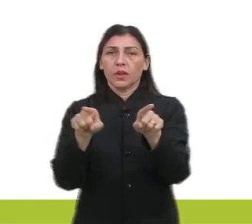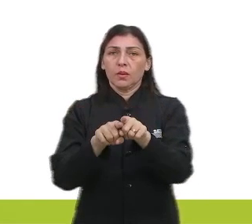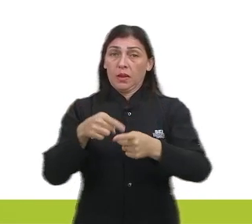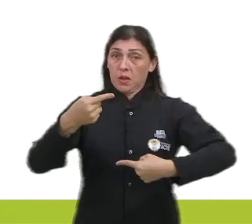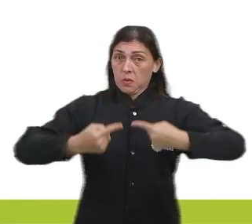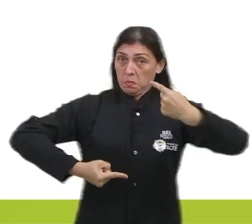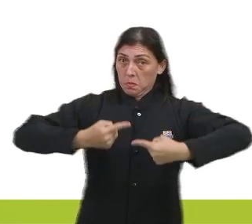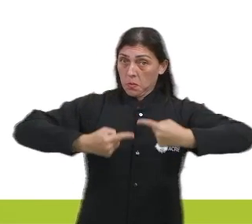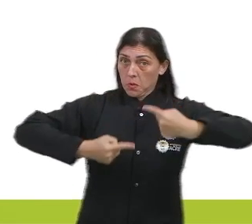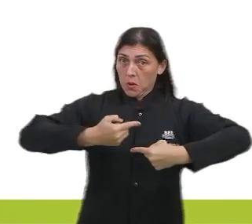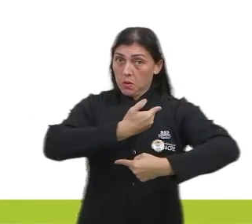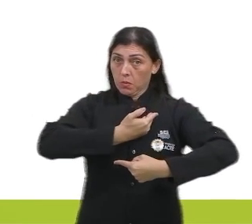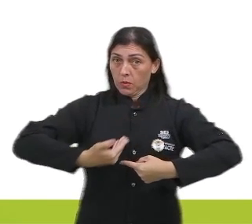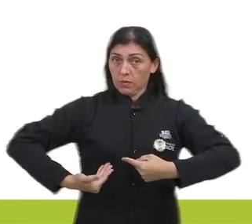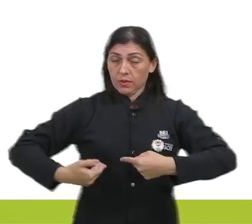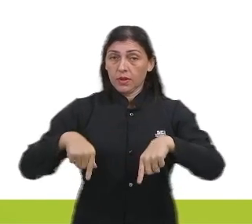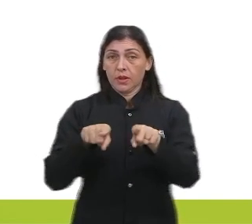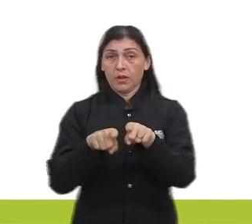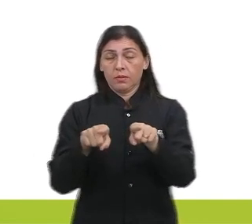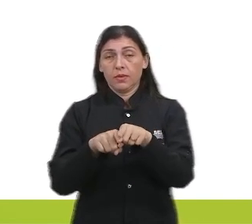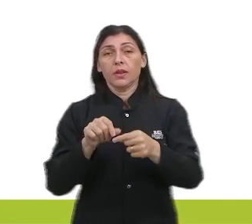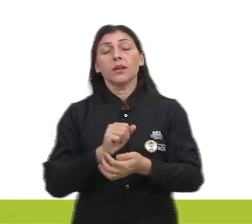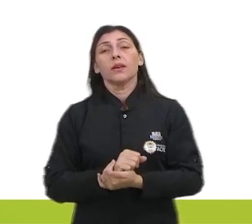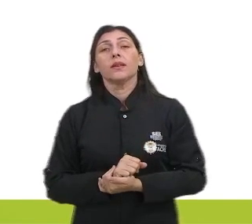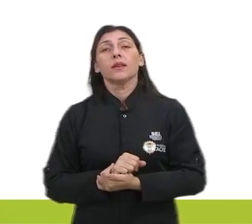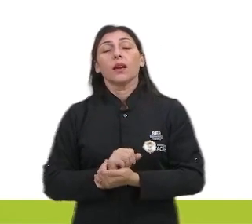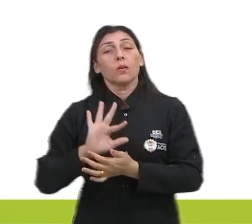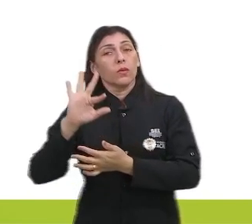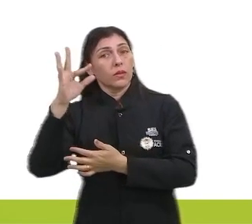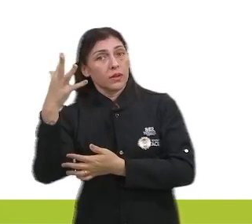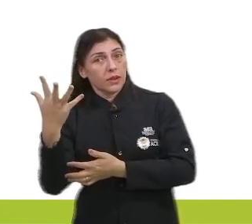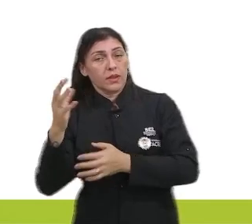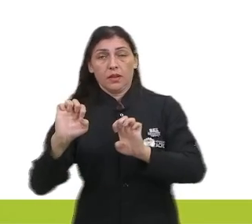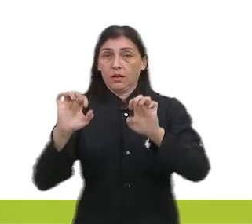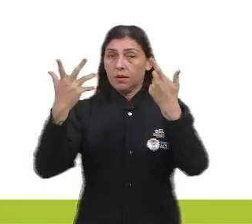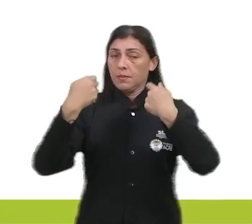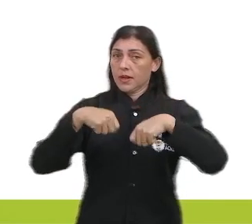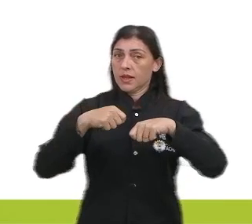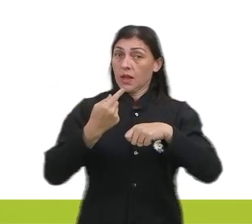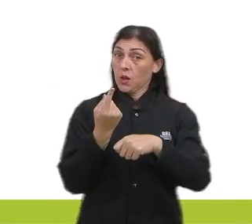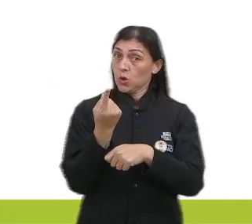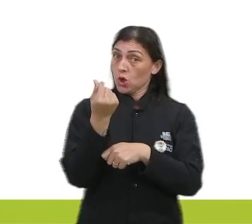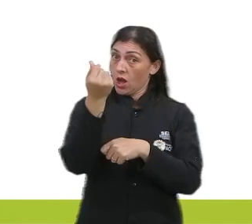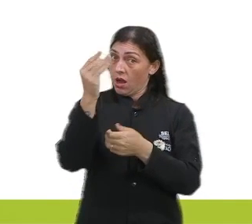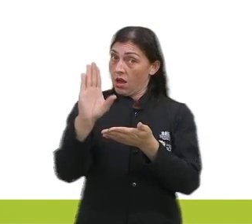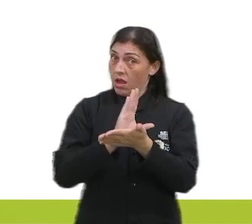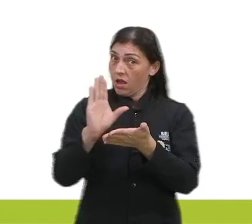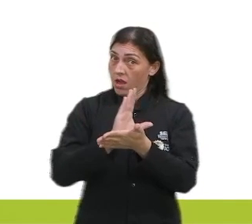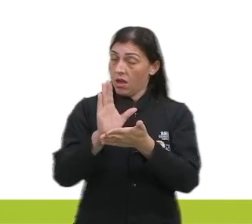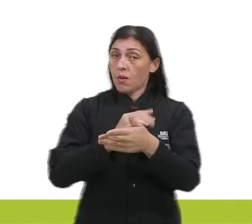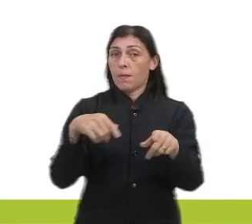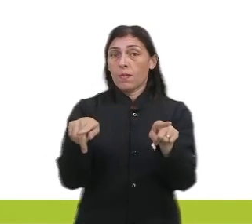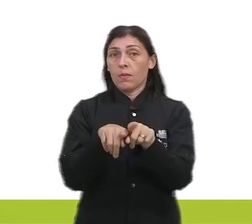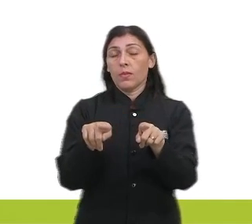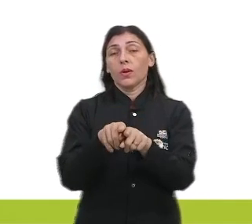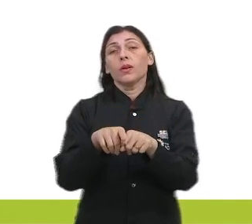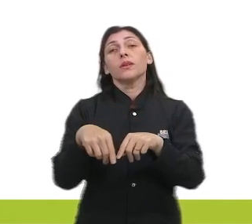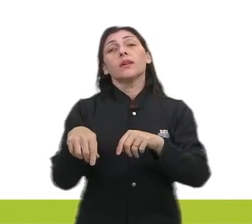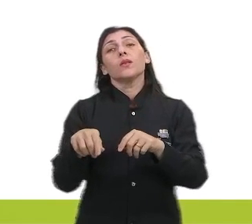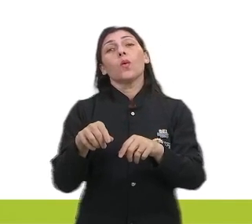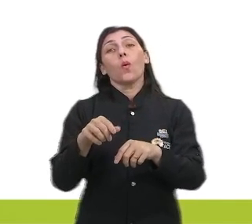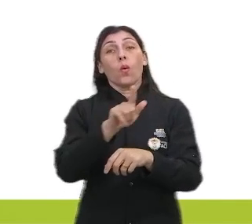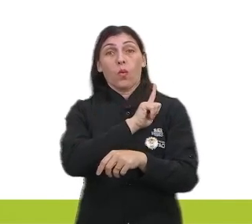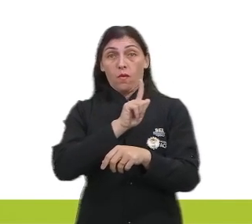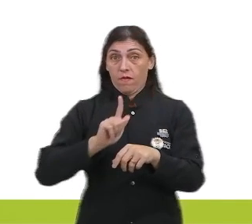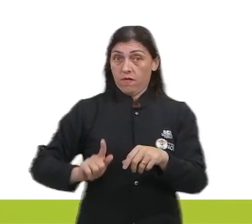políticas públicas, uma vez que para acontecer esses eventos precisa de recursos, né? Recursos financeiros que muitas das vezes